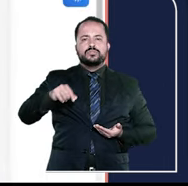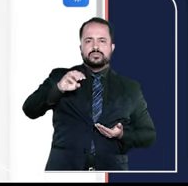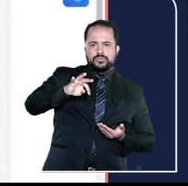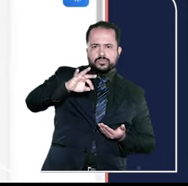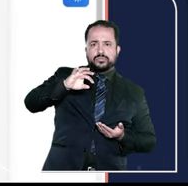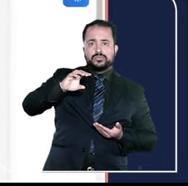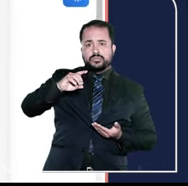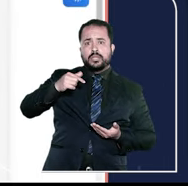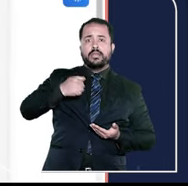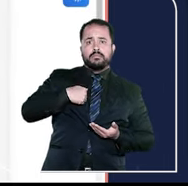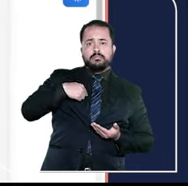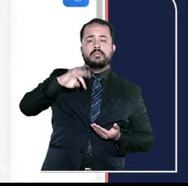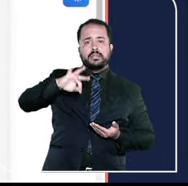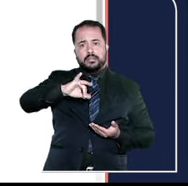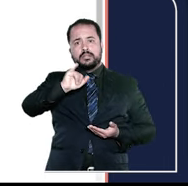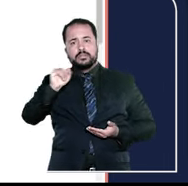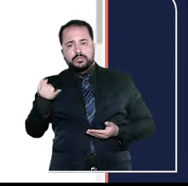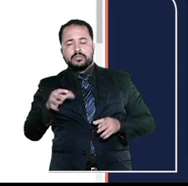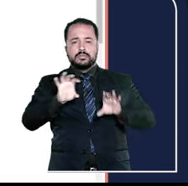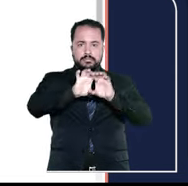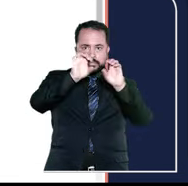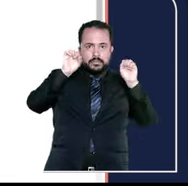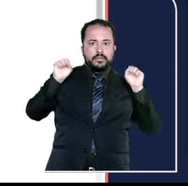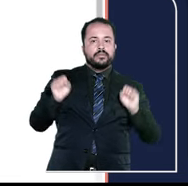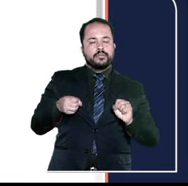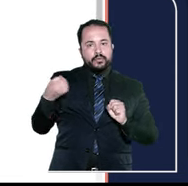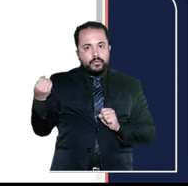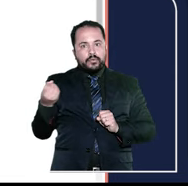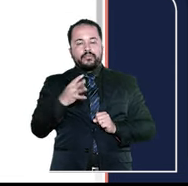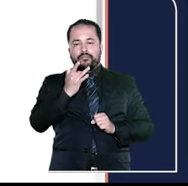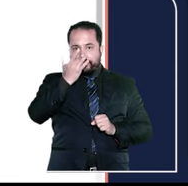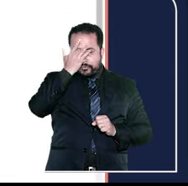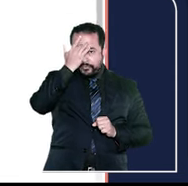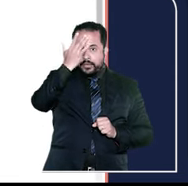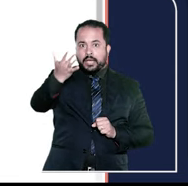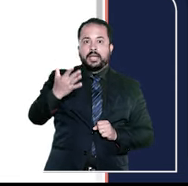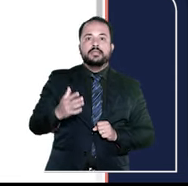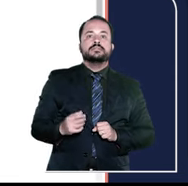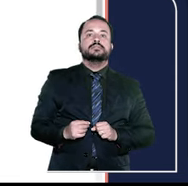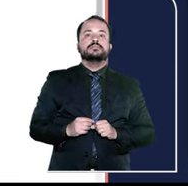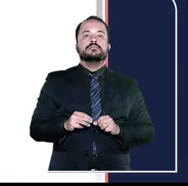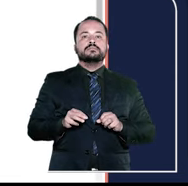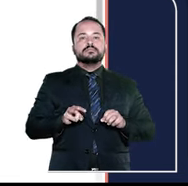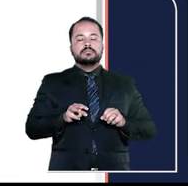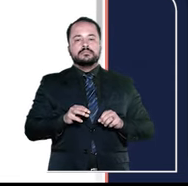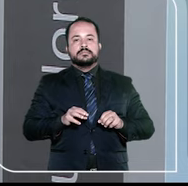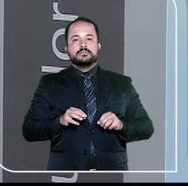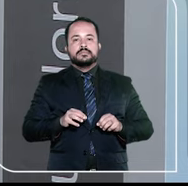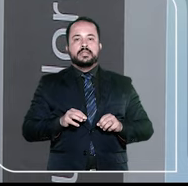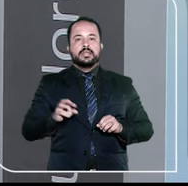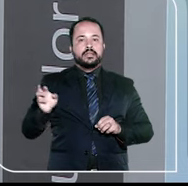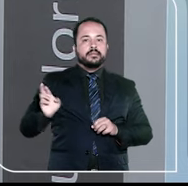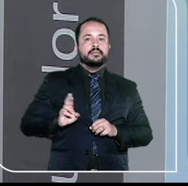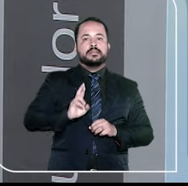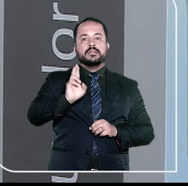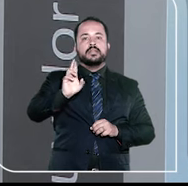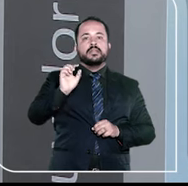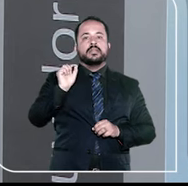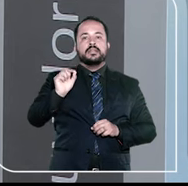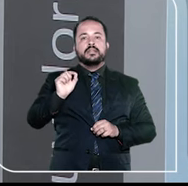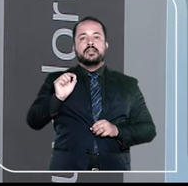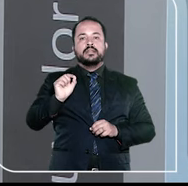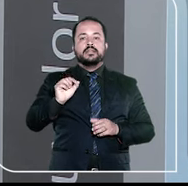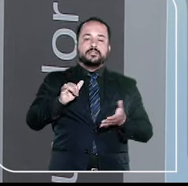aqui, que se chama SOU STJ. Então, um sistema mais moderno, mais fácil, um sistema web, e que é, inclusive,